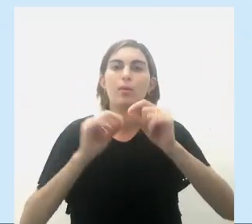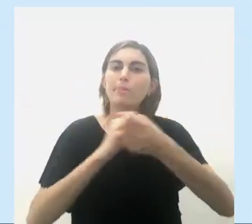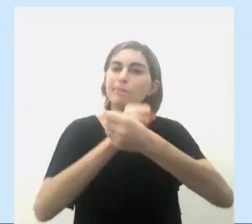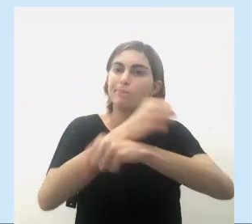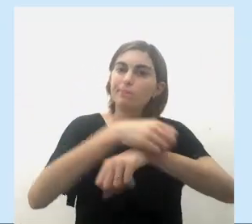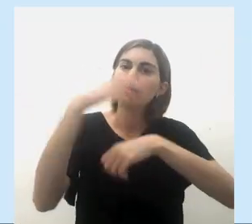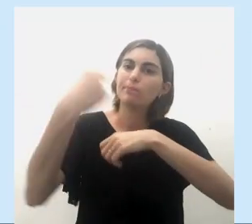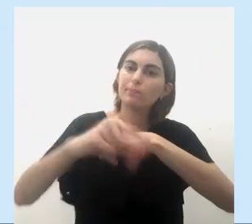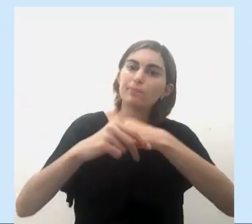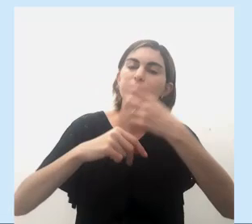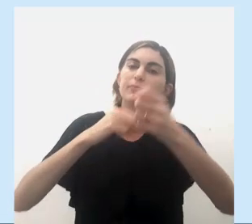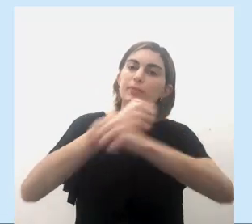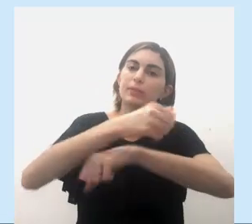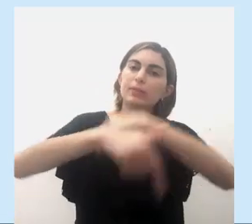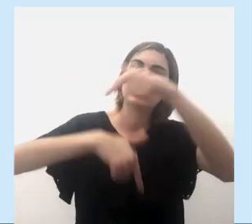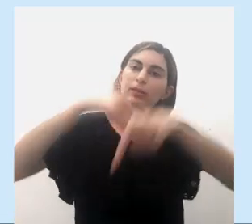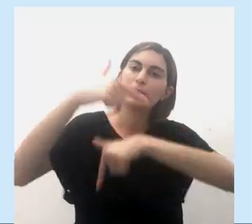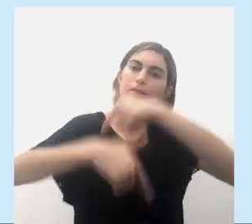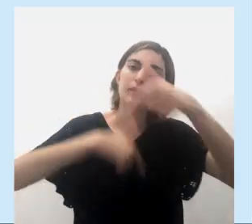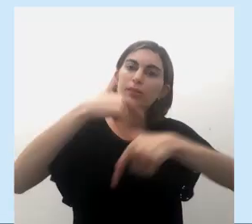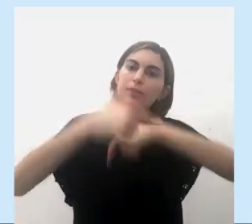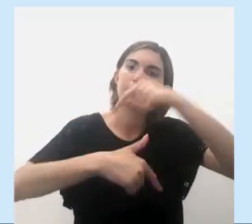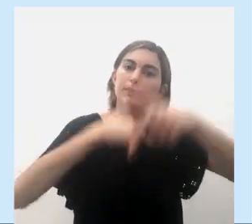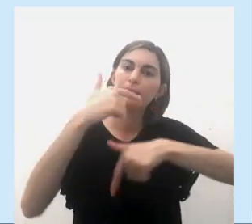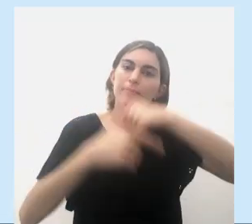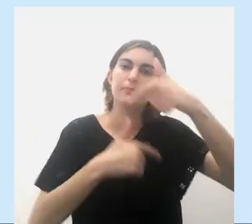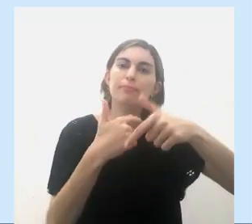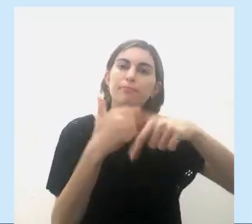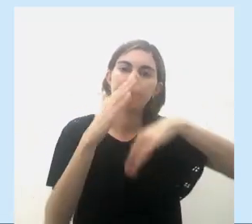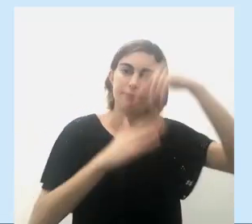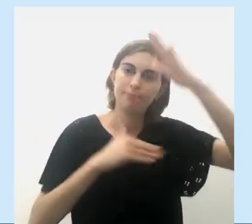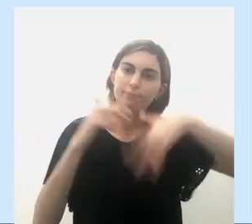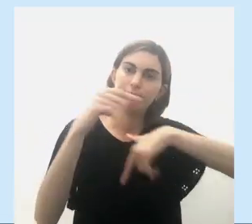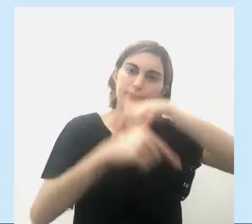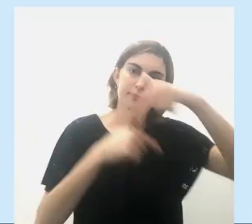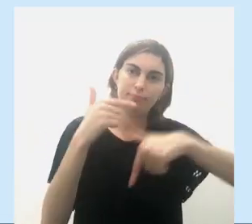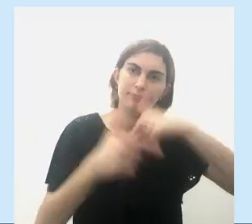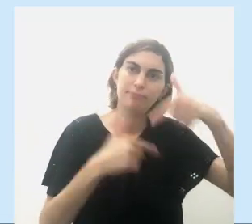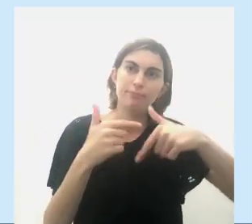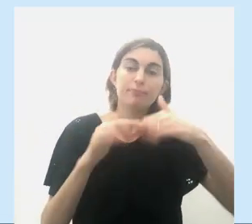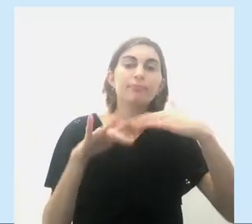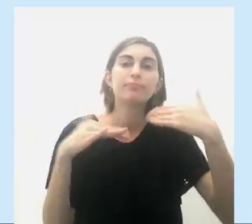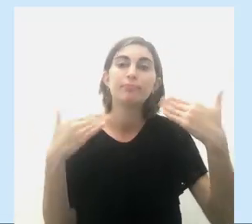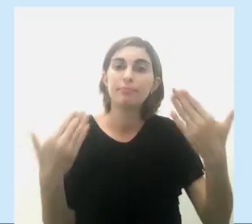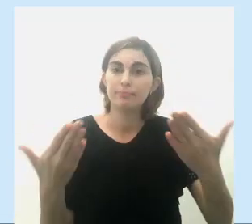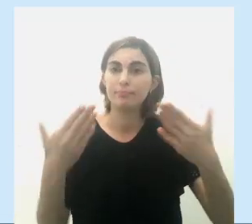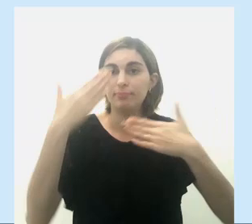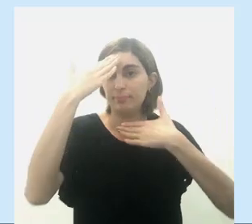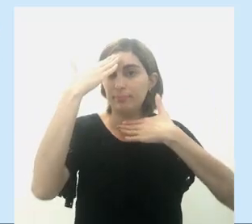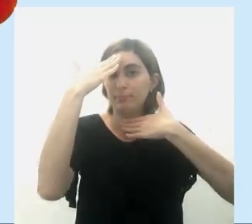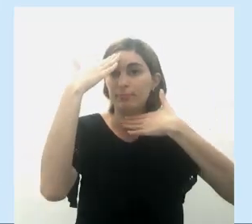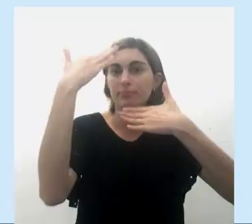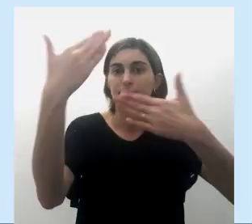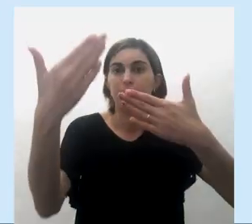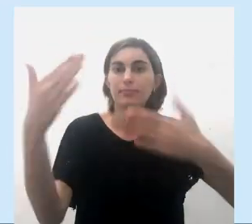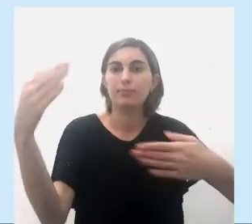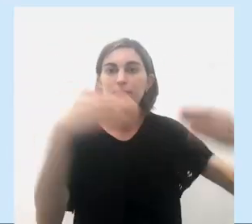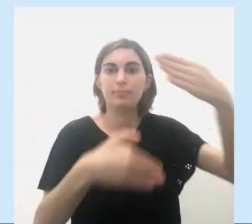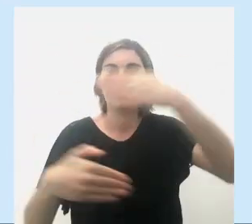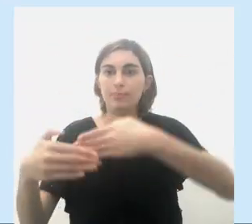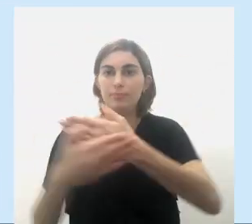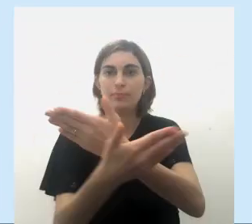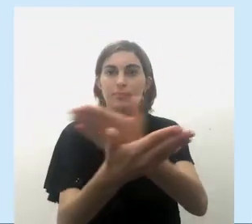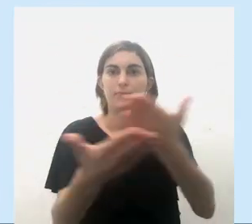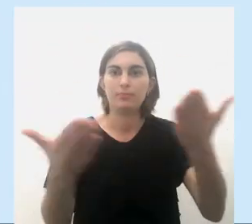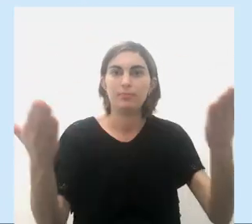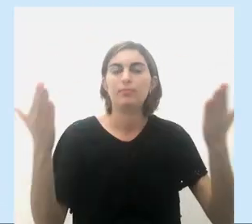realidade, ser explorada a sua força de trabalho, a sua mão de obra. Então, agradeço a